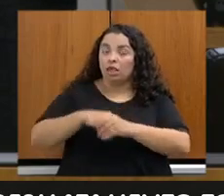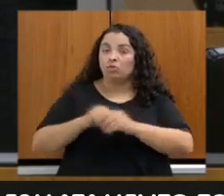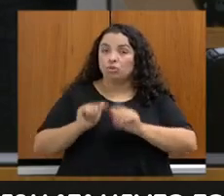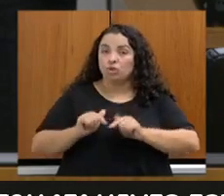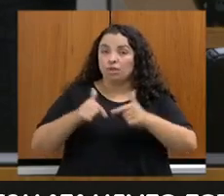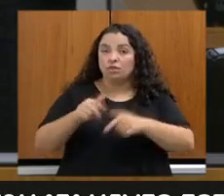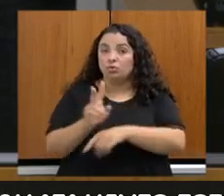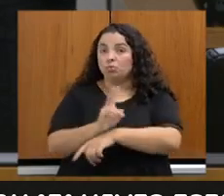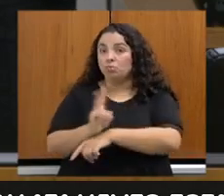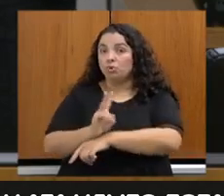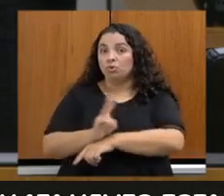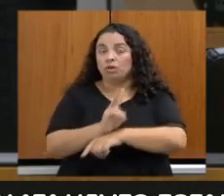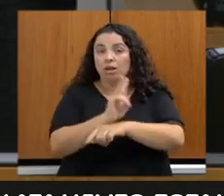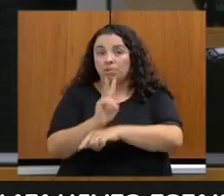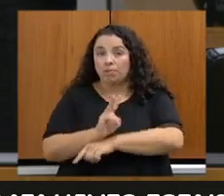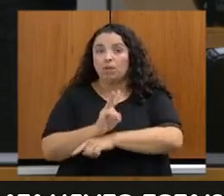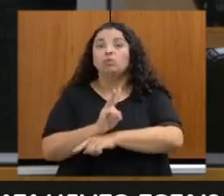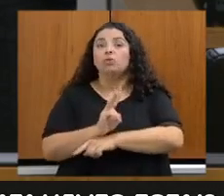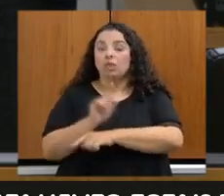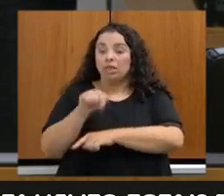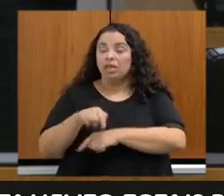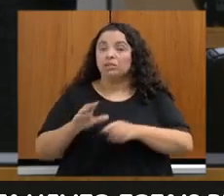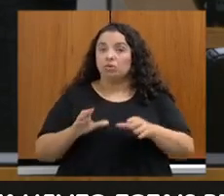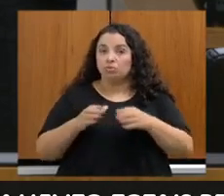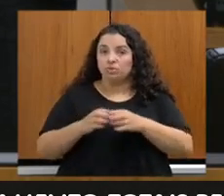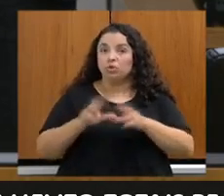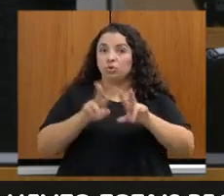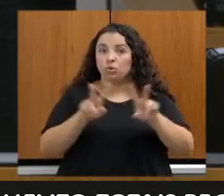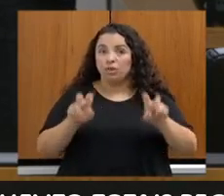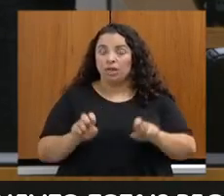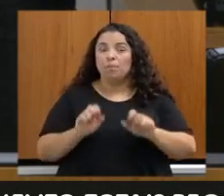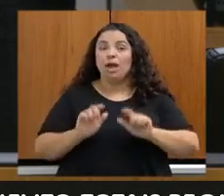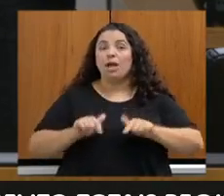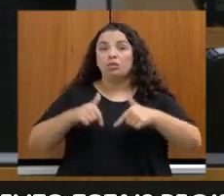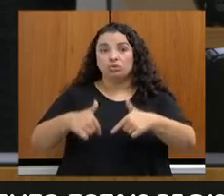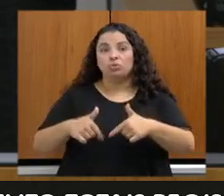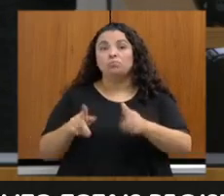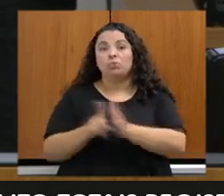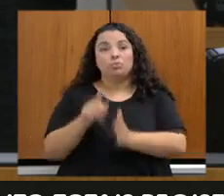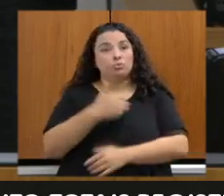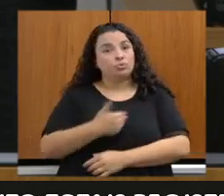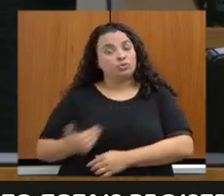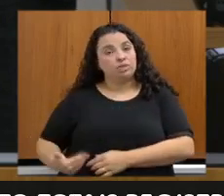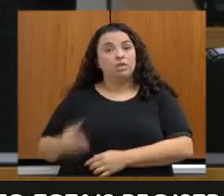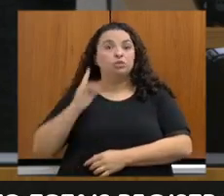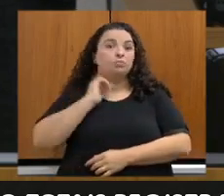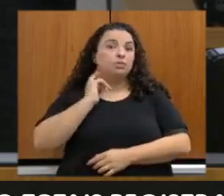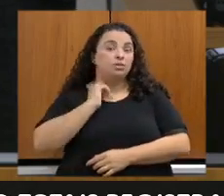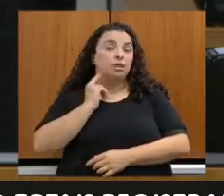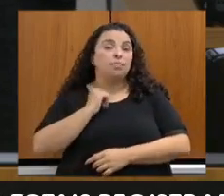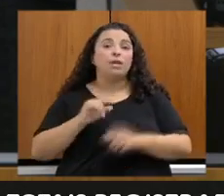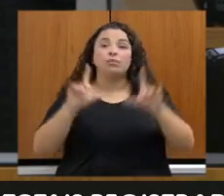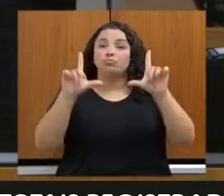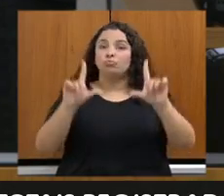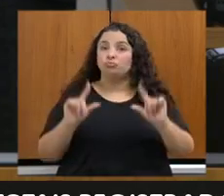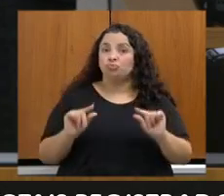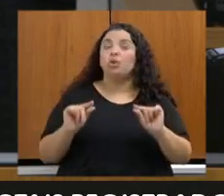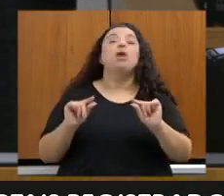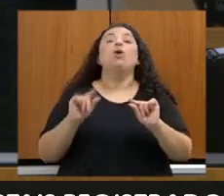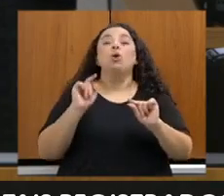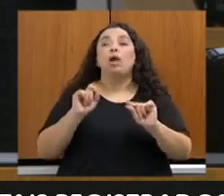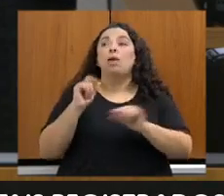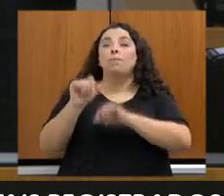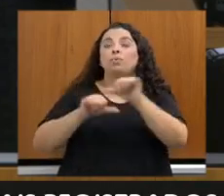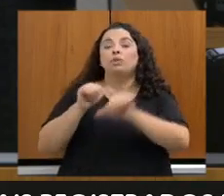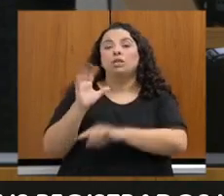intensivo por essa comissão da temática Ações do Estado de Minas Gerais para a Mitigação das Mudanças Climáticas.